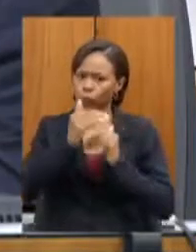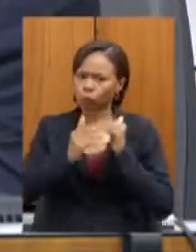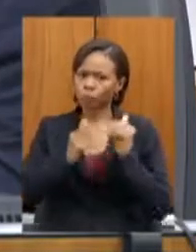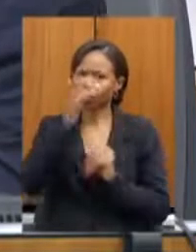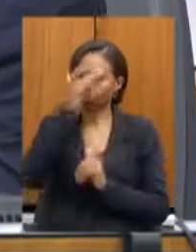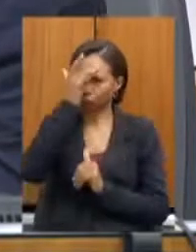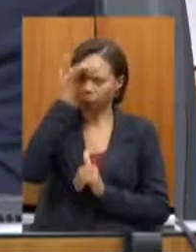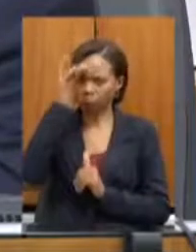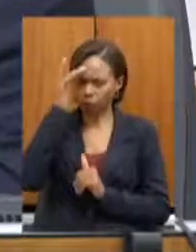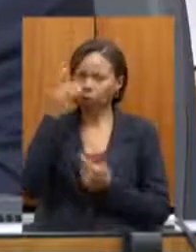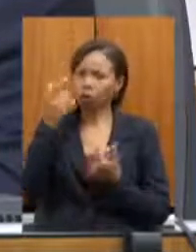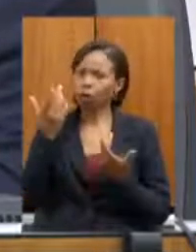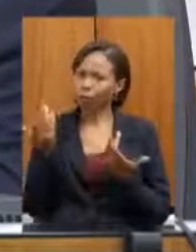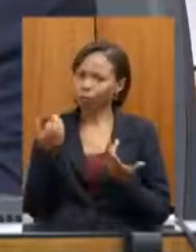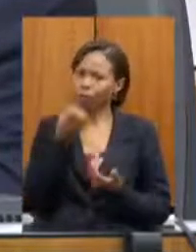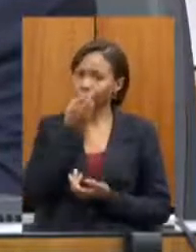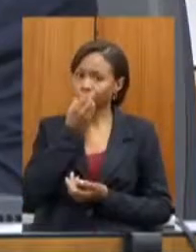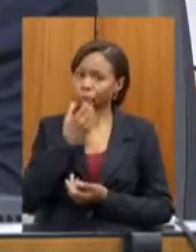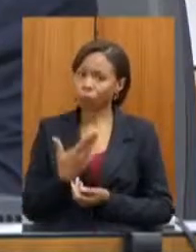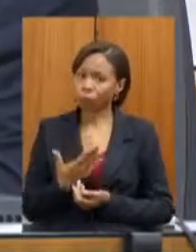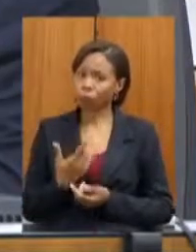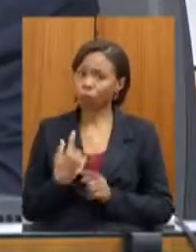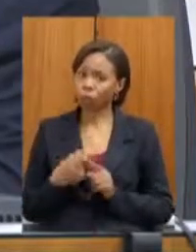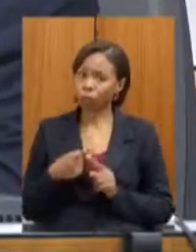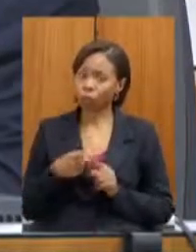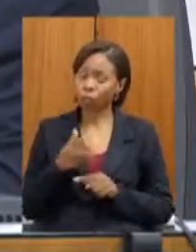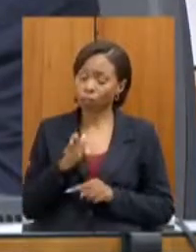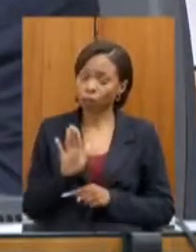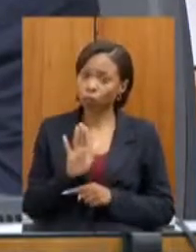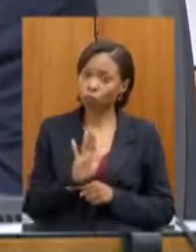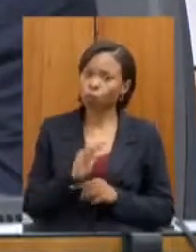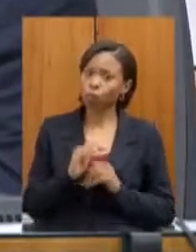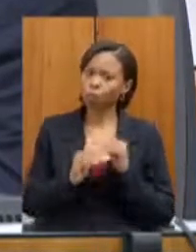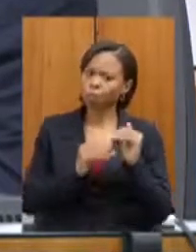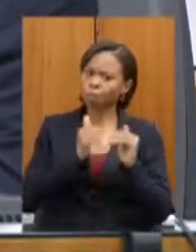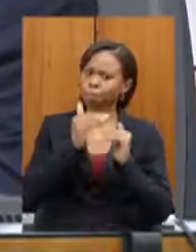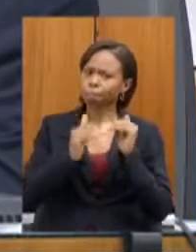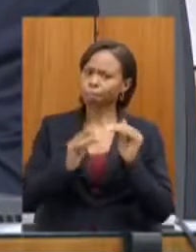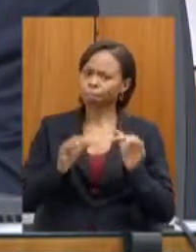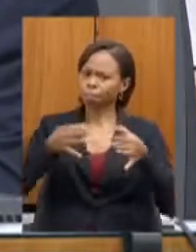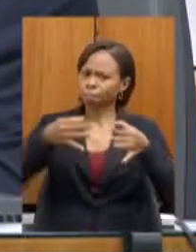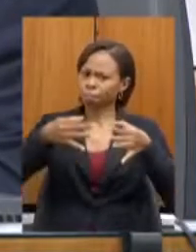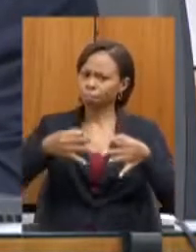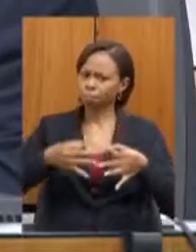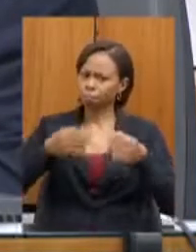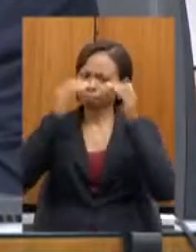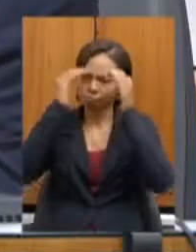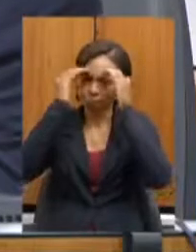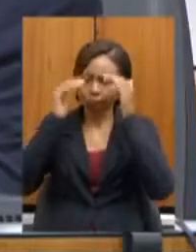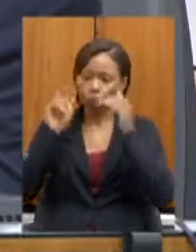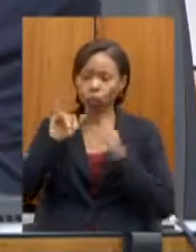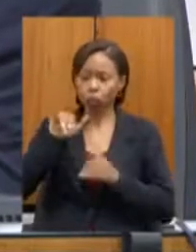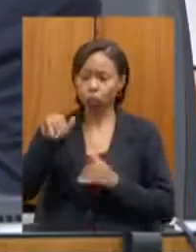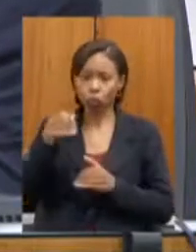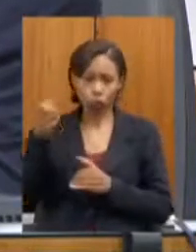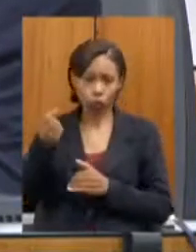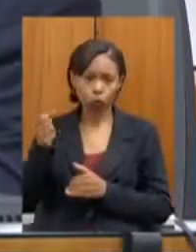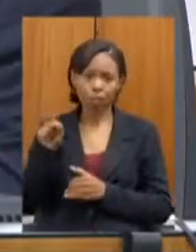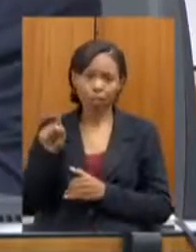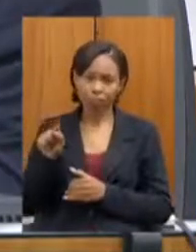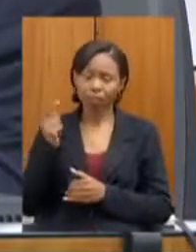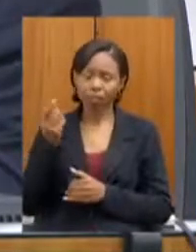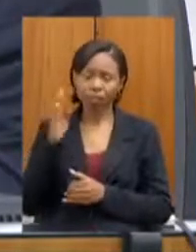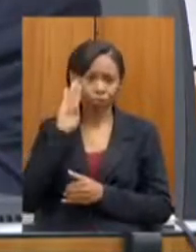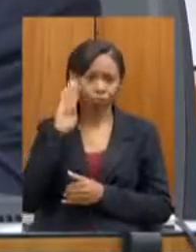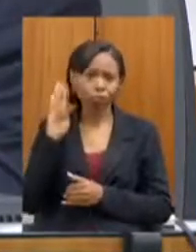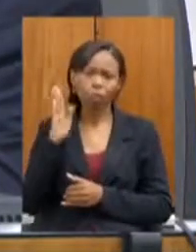disciplina não precisamos dizer aqui o nosso deputado João Leite o símbolo do esporte mineiro e nacional então eu